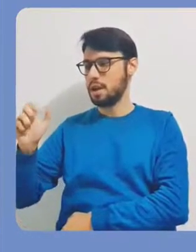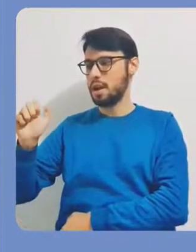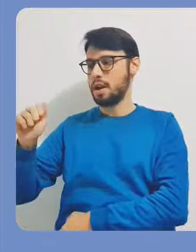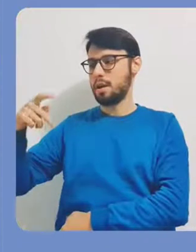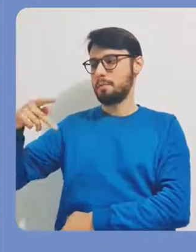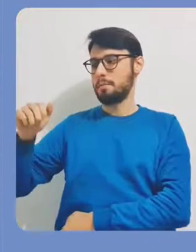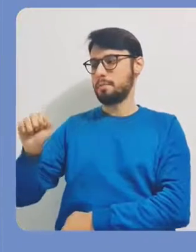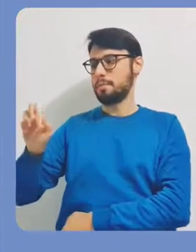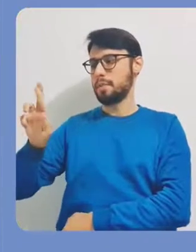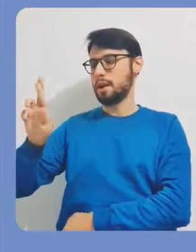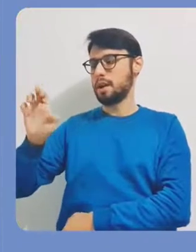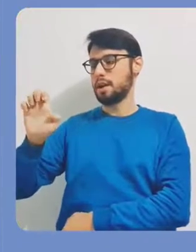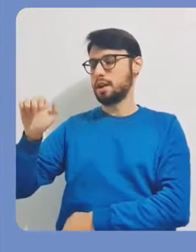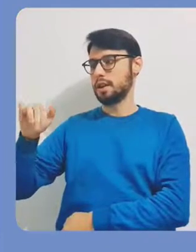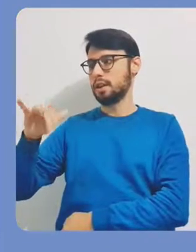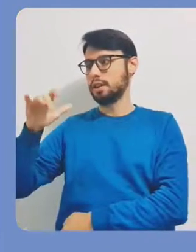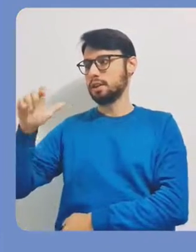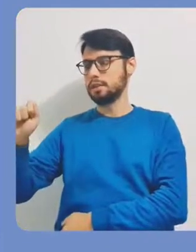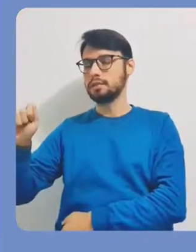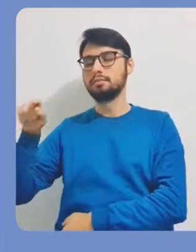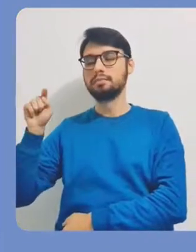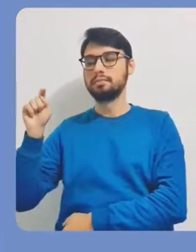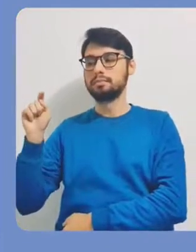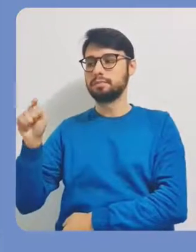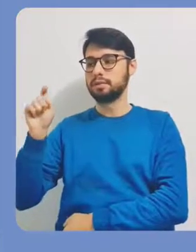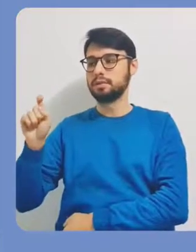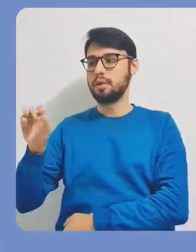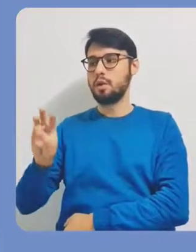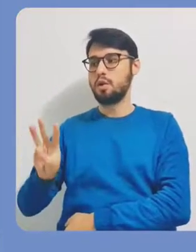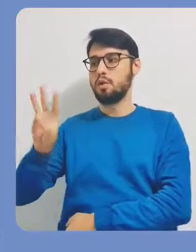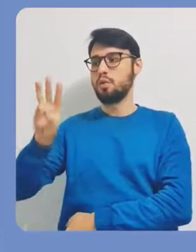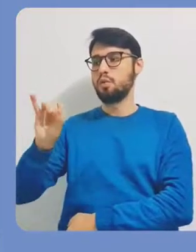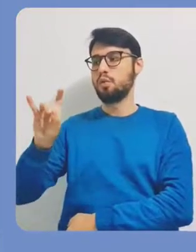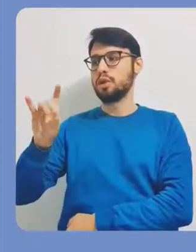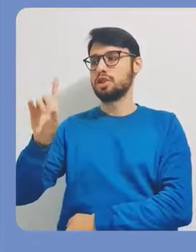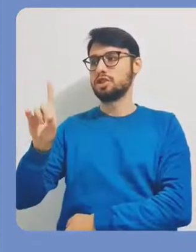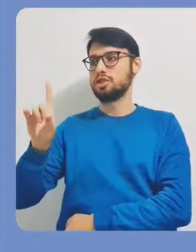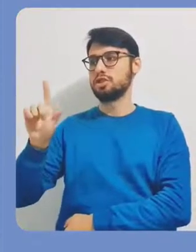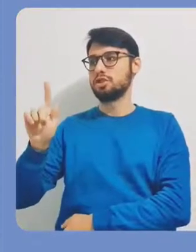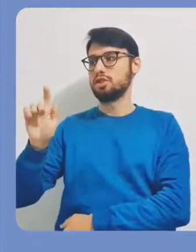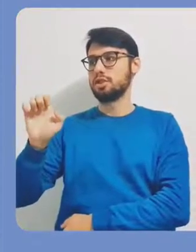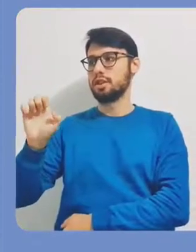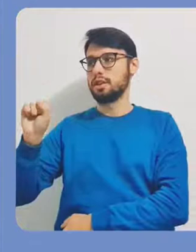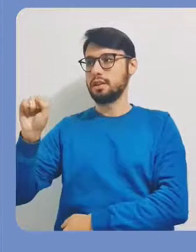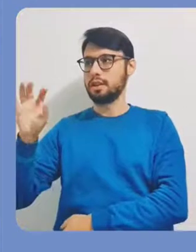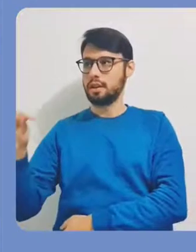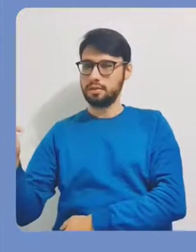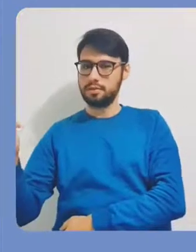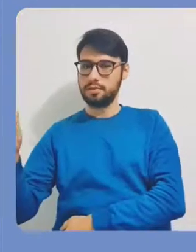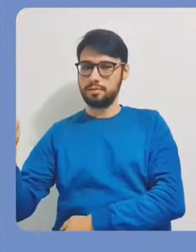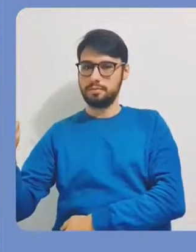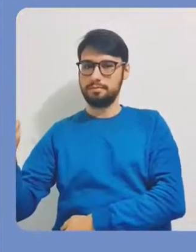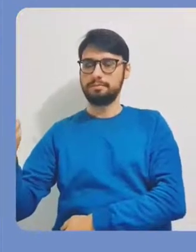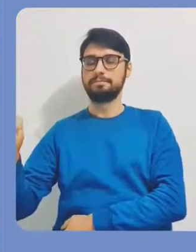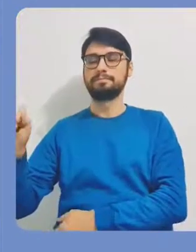aparência e aí depois na opção widgets.